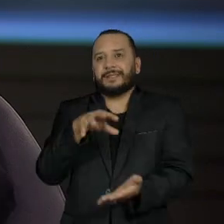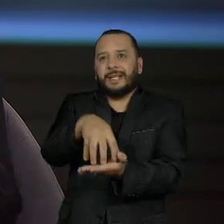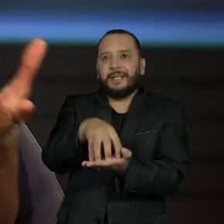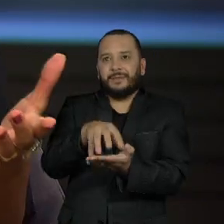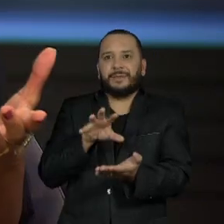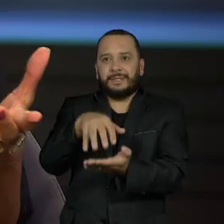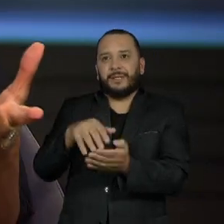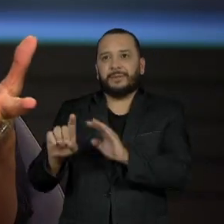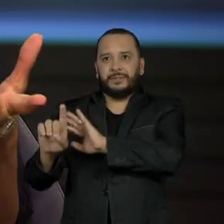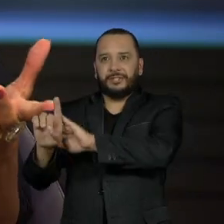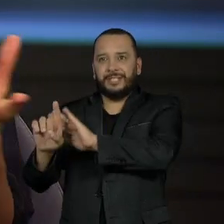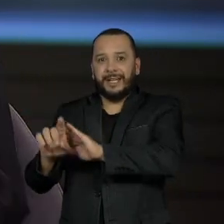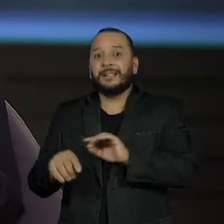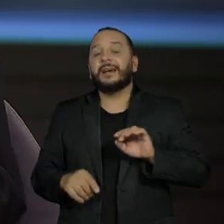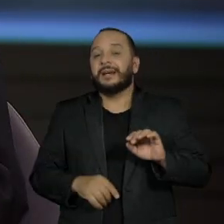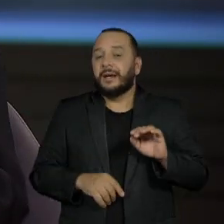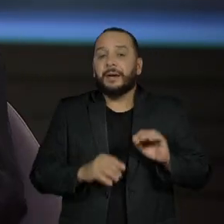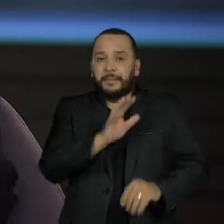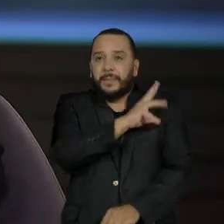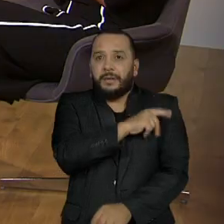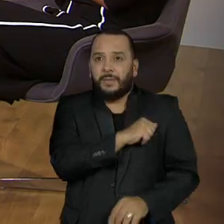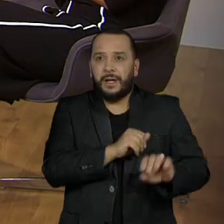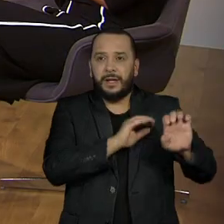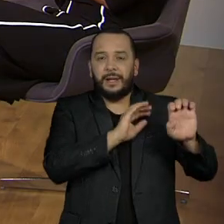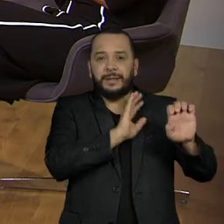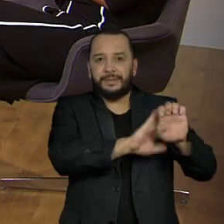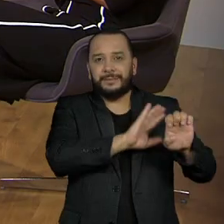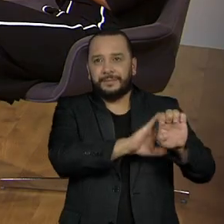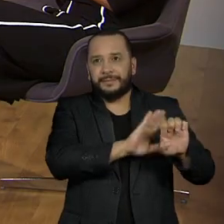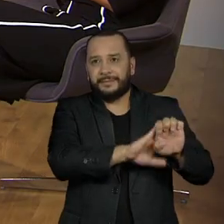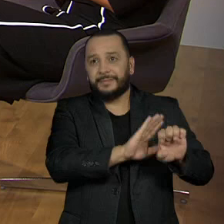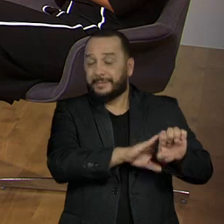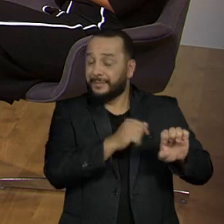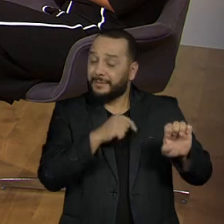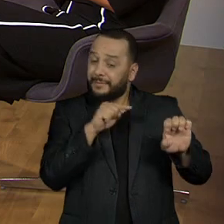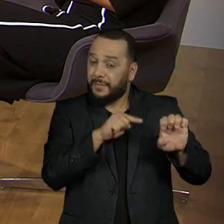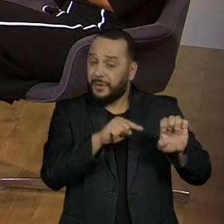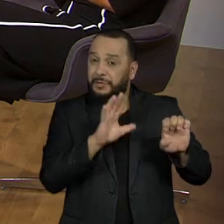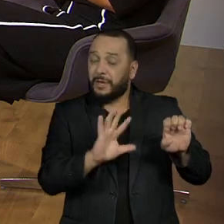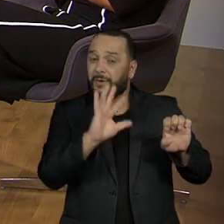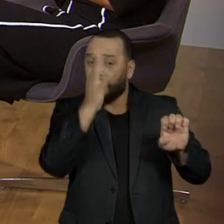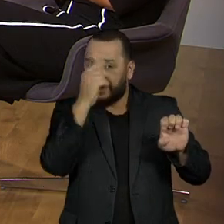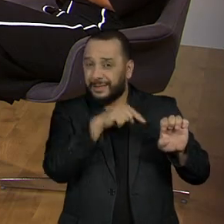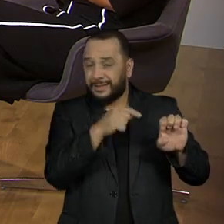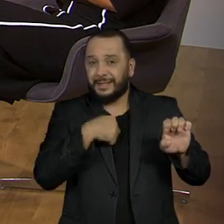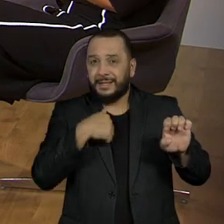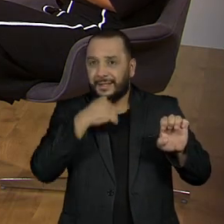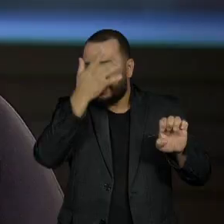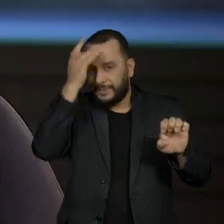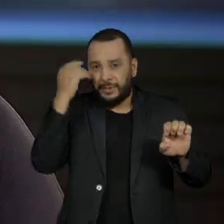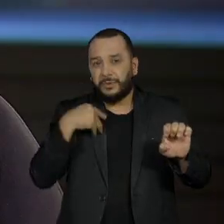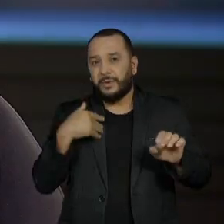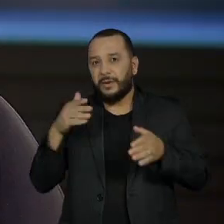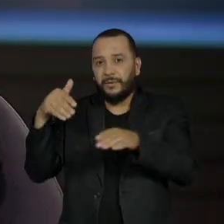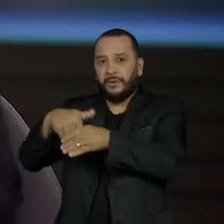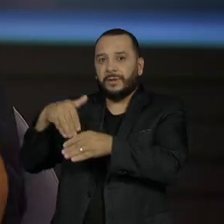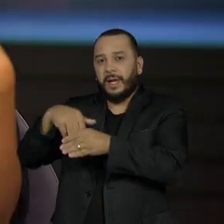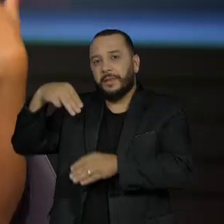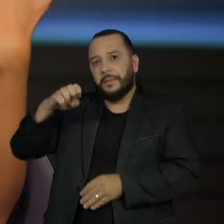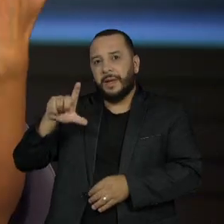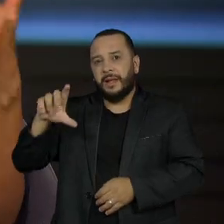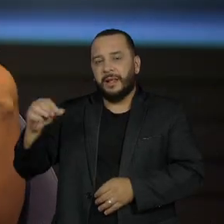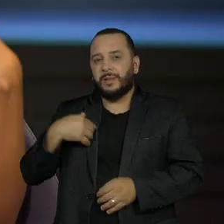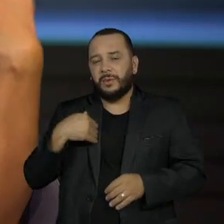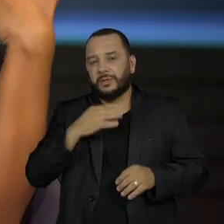-direita, e ela, à esquerda, a tendência é o eleitorado desses outros candidatos se concentre no Melo e não nela. Ela